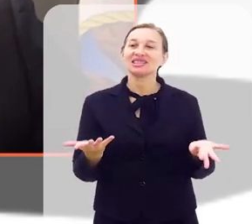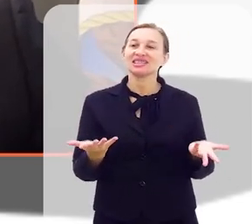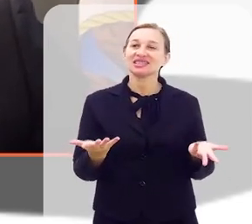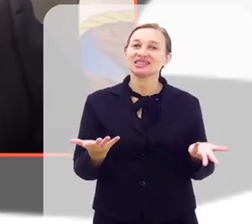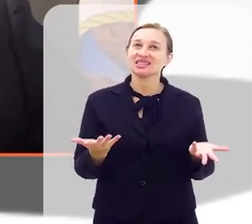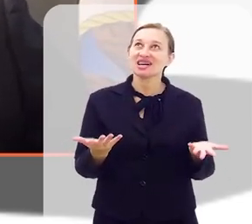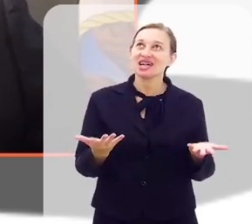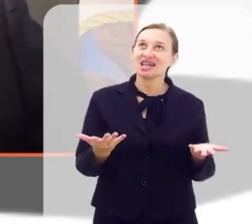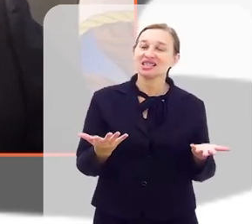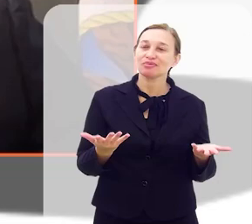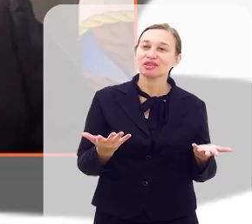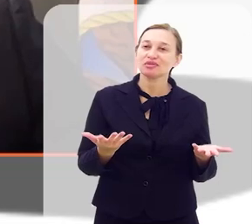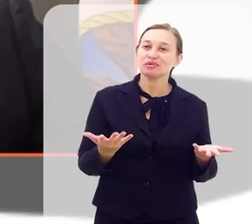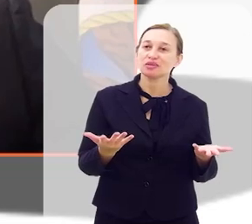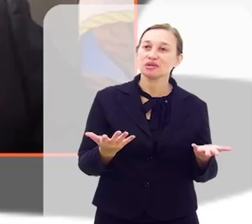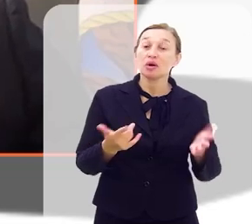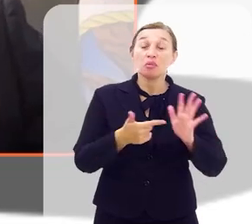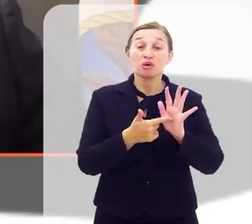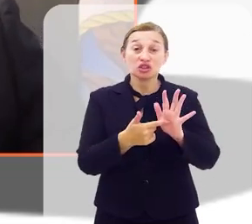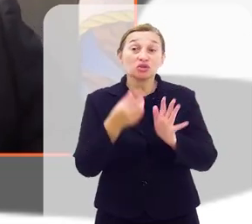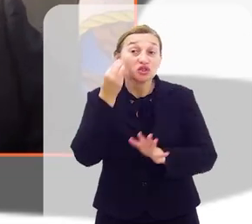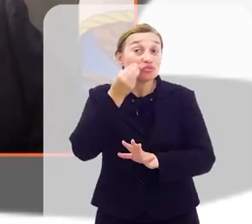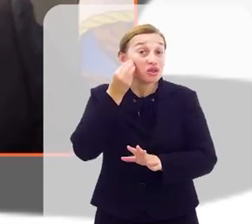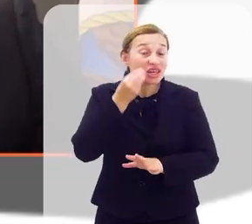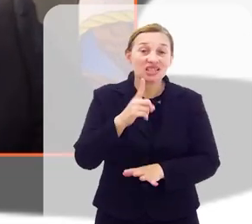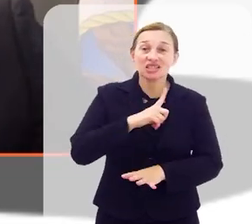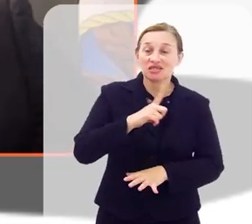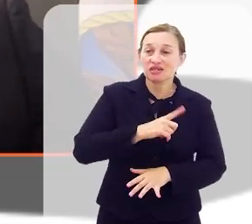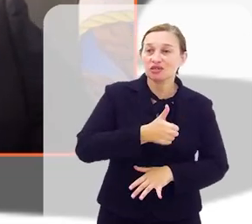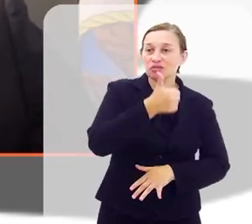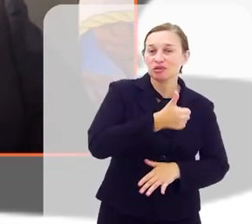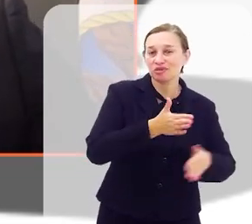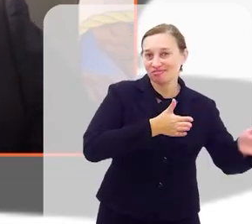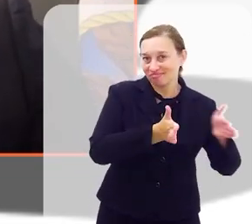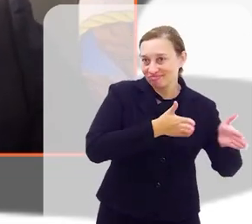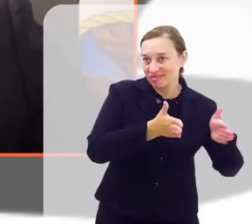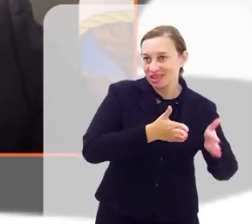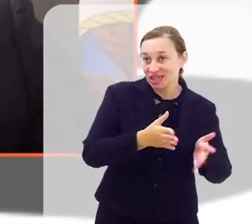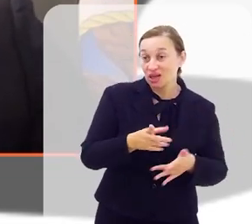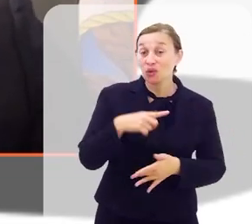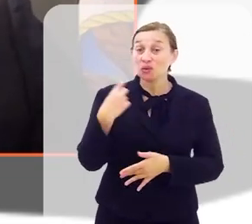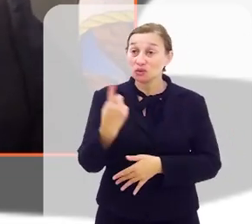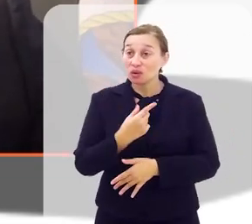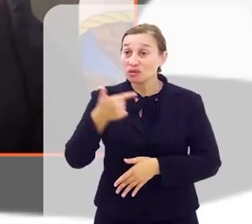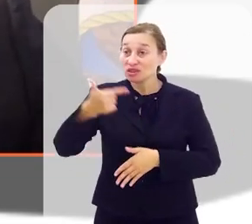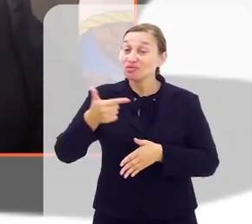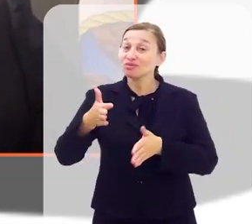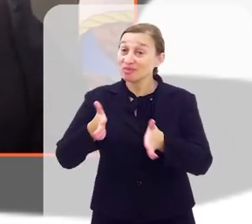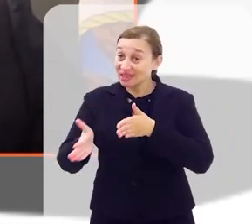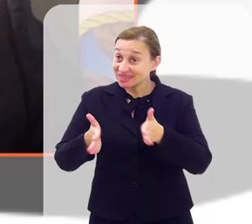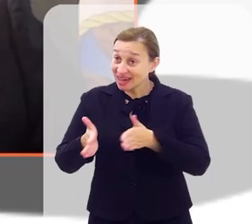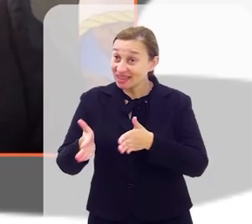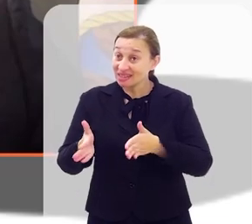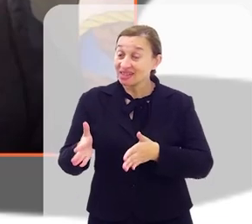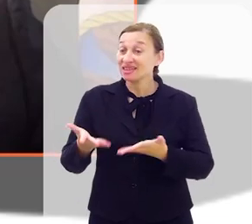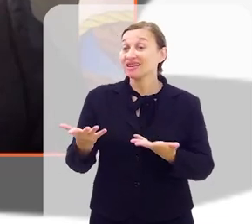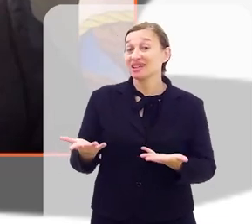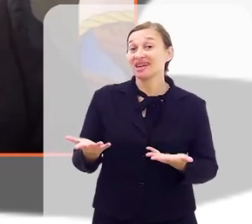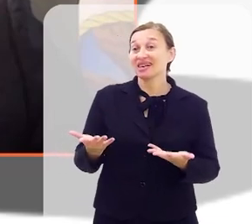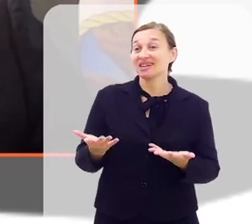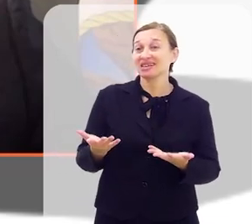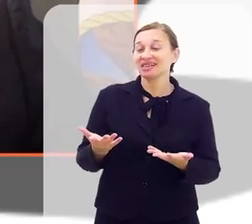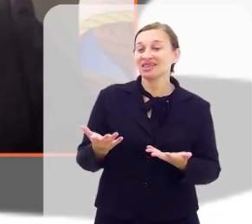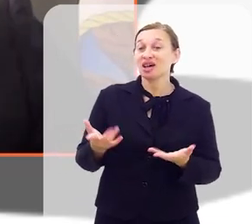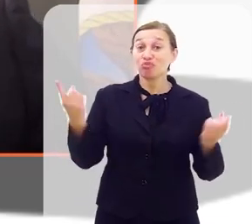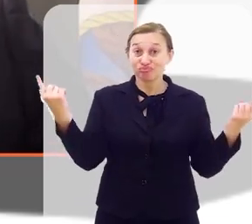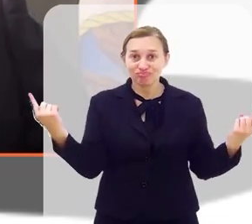mediando uma experiência que tivemos no nosso primeiro mandato, esse nosso segundo mandato que temos aí como